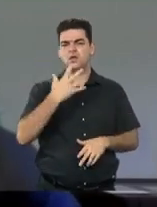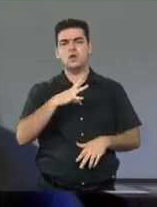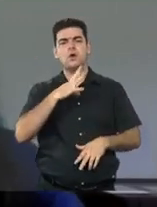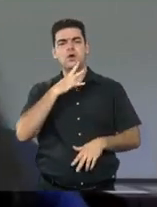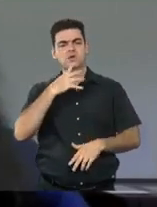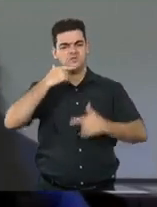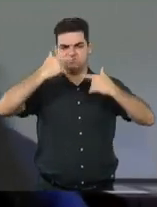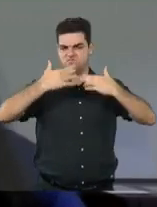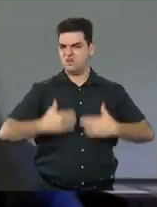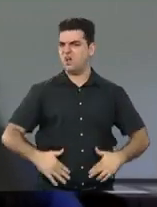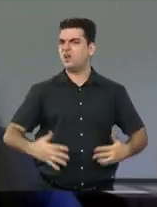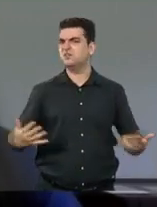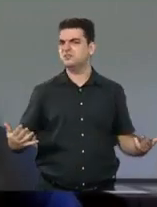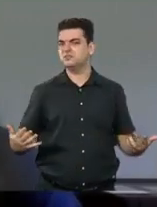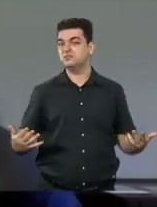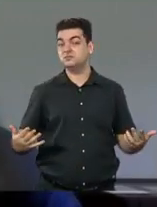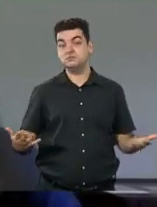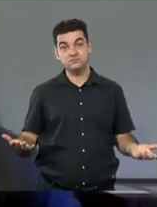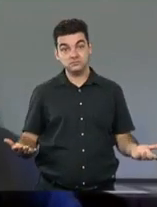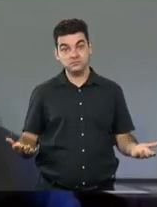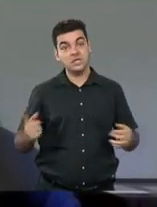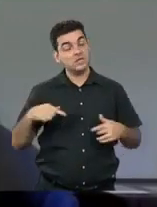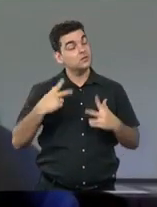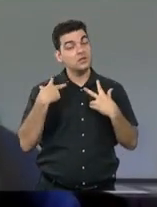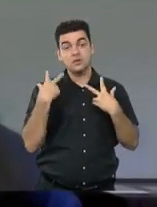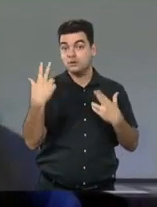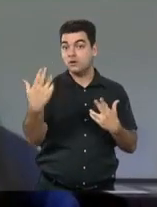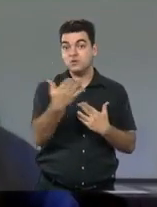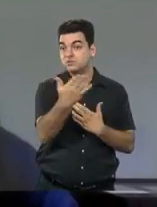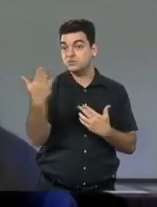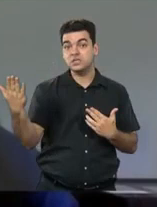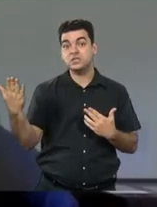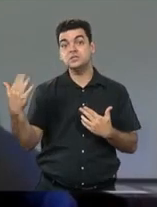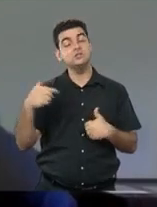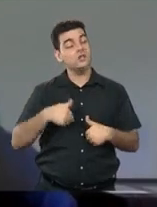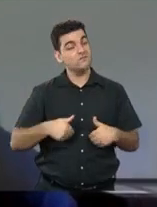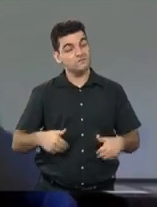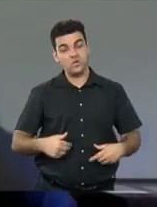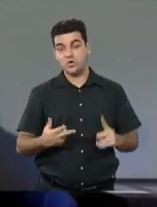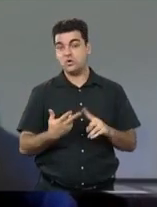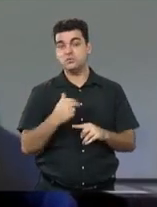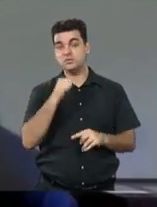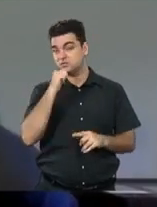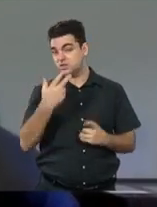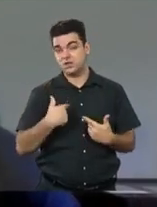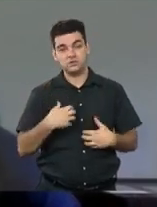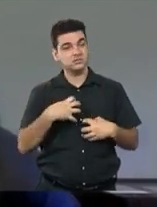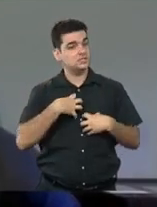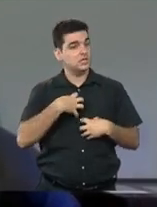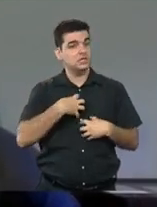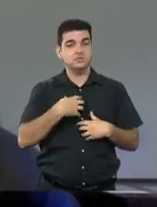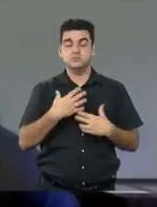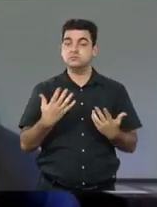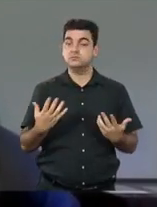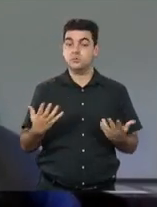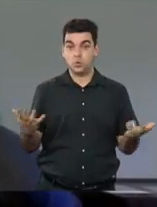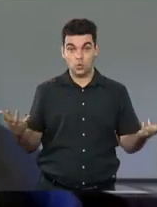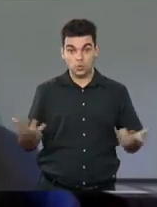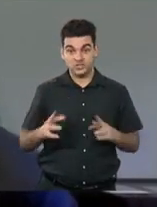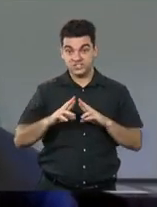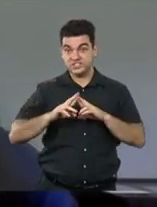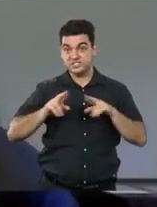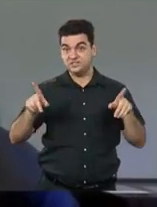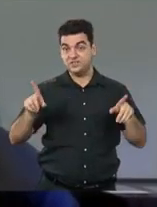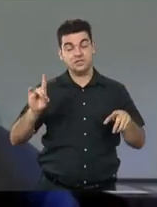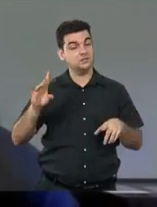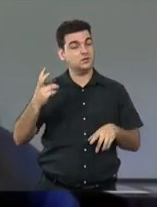qualquer um. Nós sentimos fome, sentimos calor, sentimos sede, como qualquer outro ser humano. O que nos difere é a